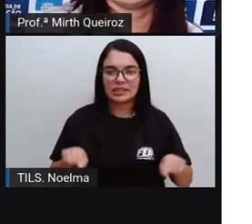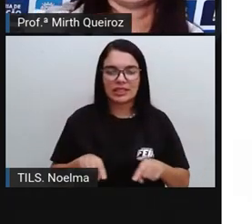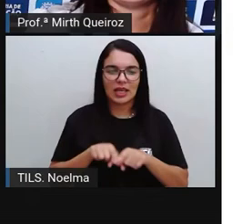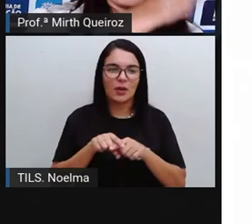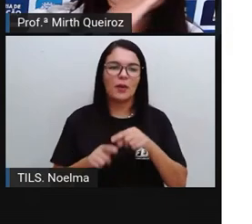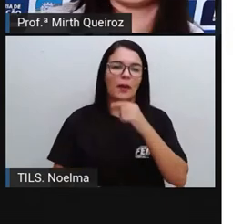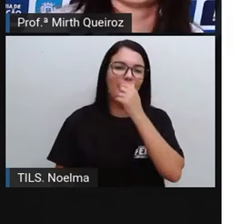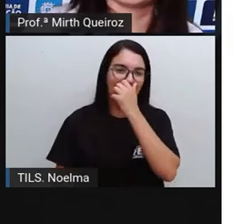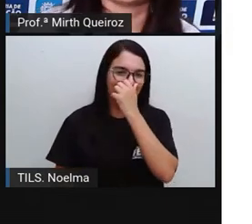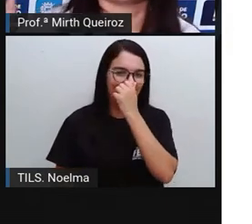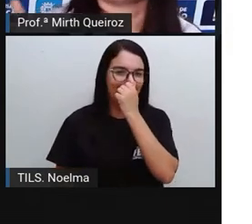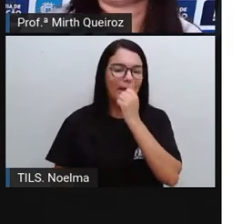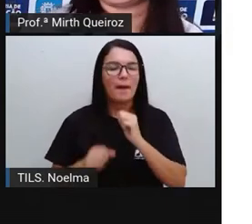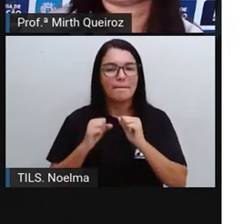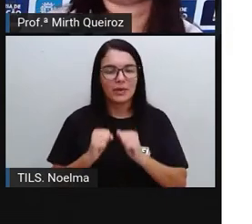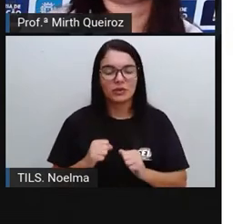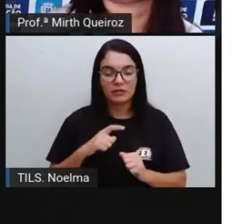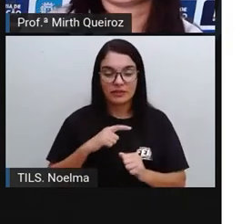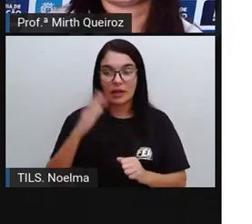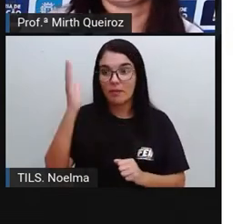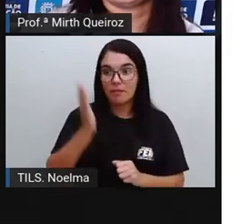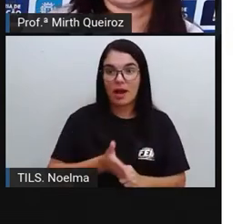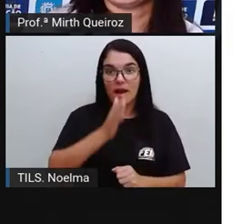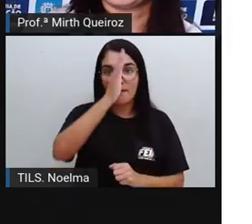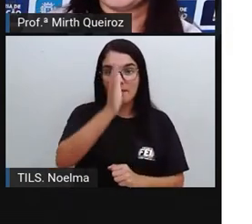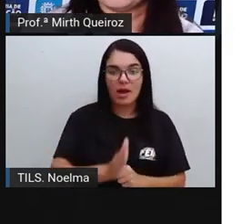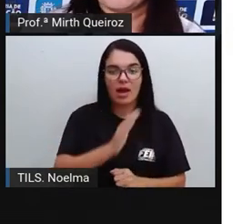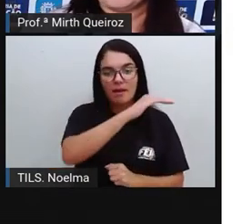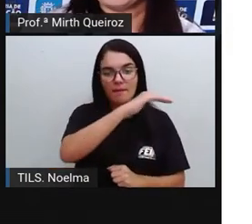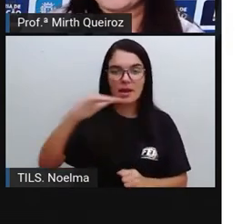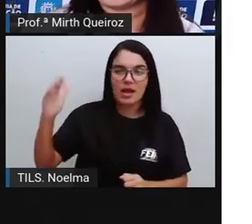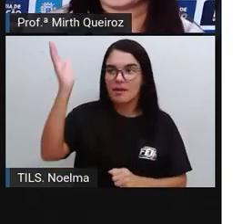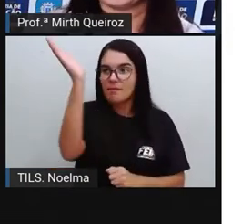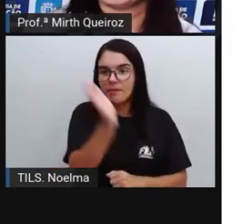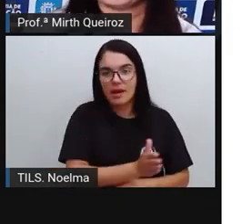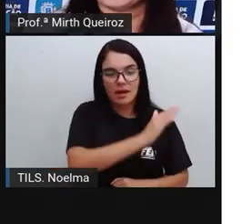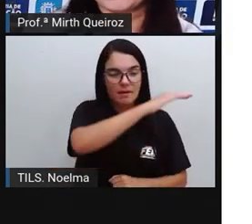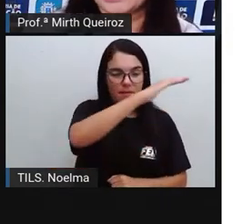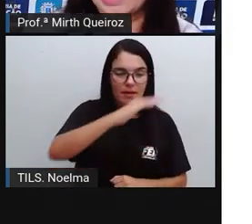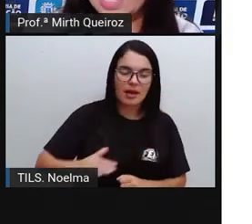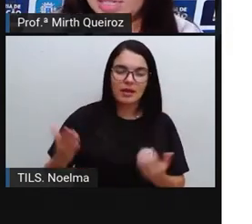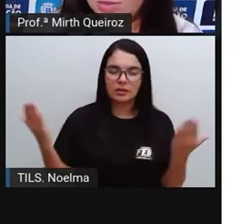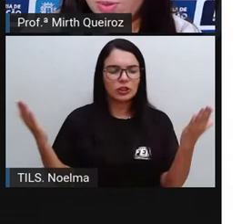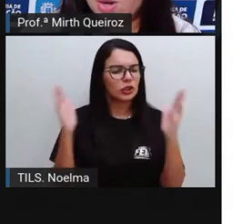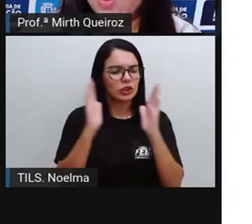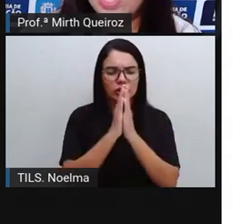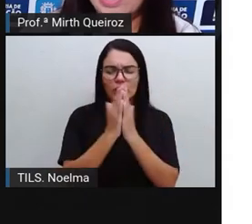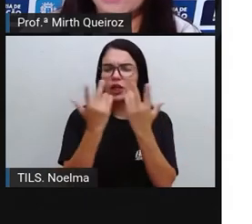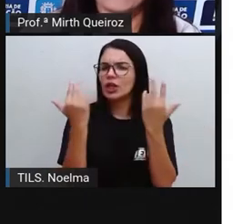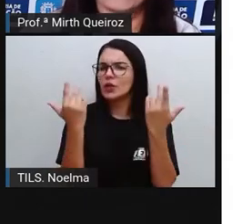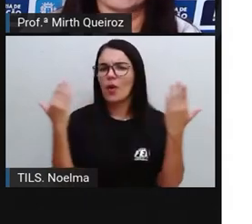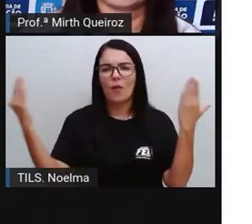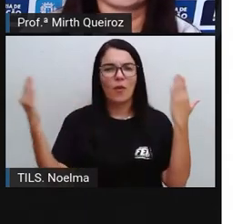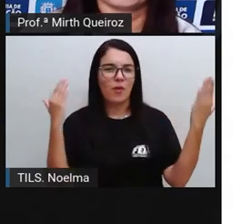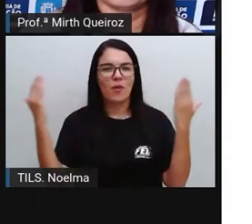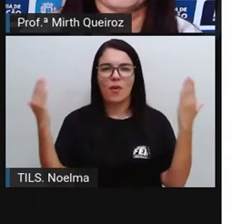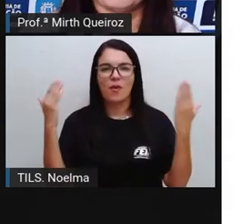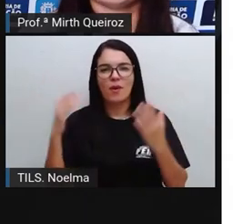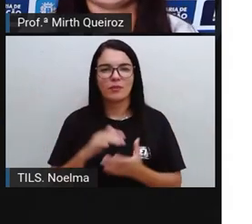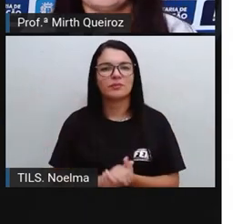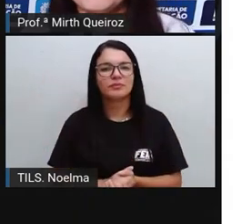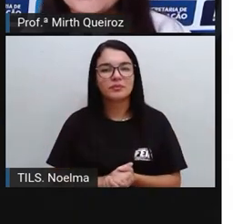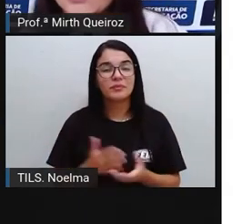ali vários eixos simétricos, né? Onde um lado sempre vai ficar igual ao outro.